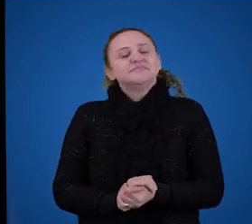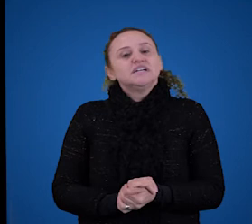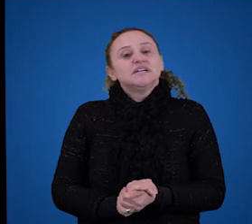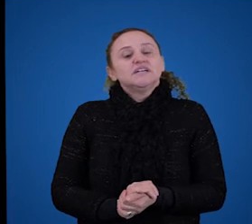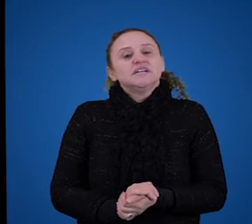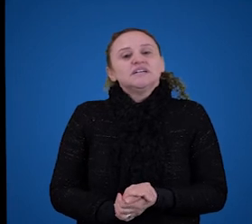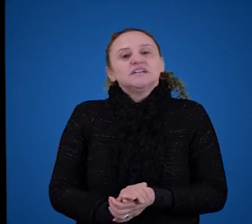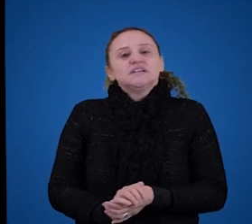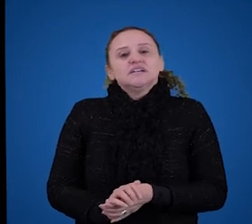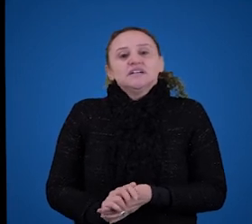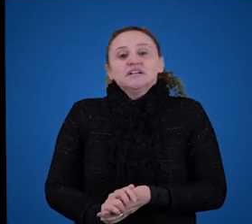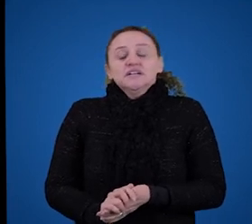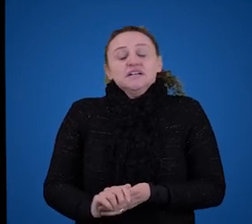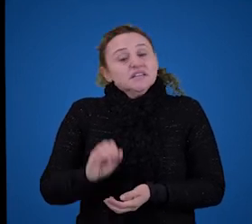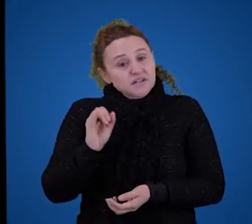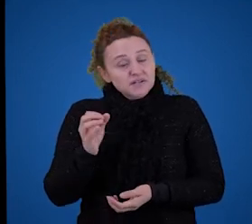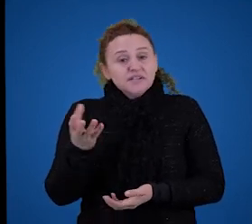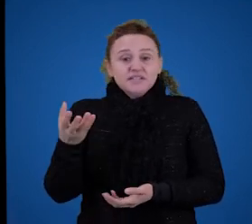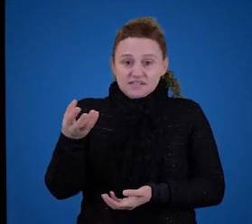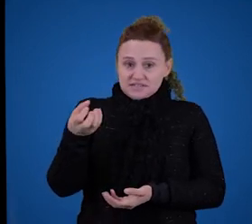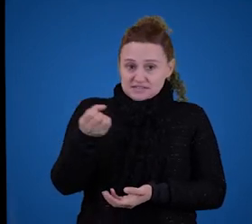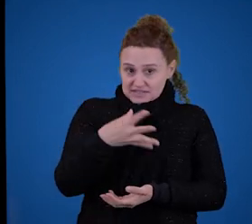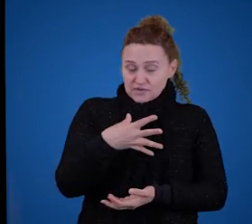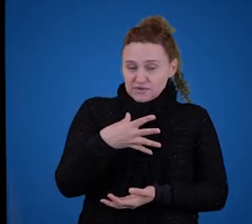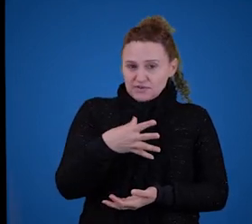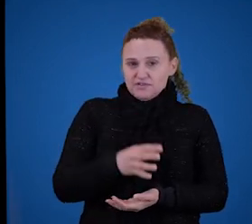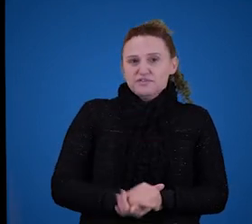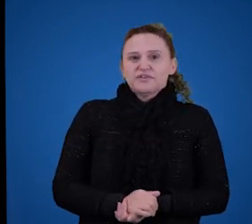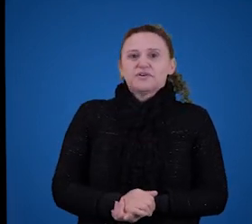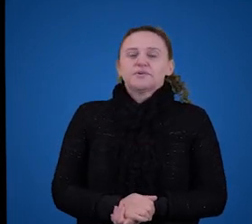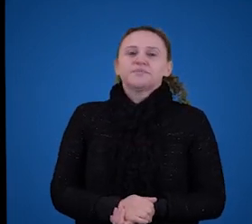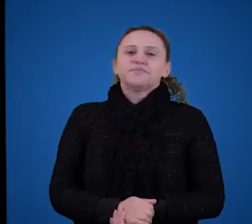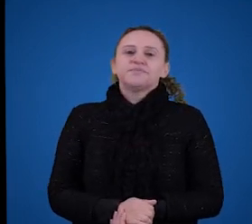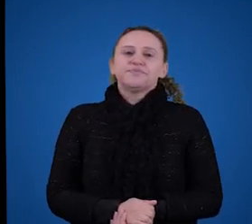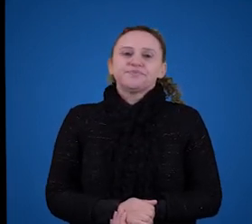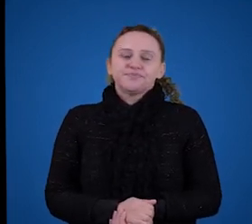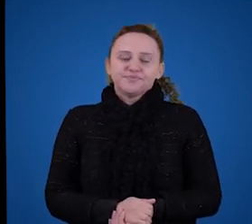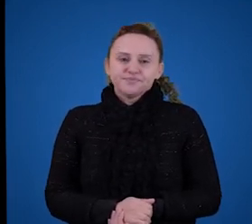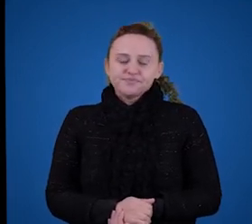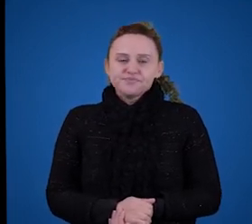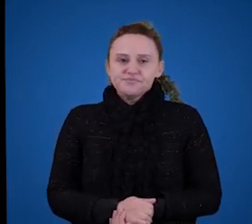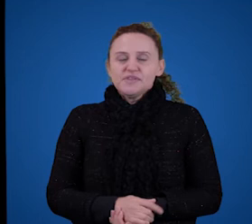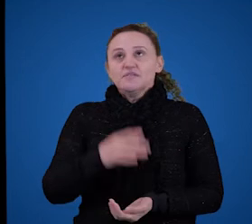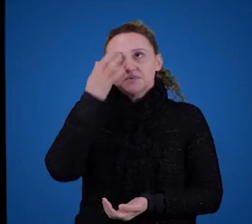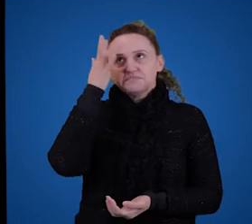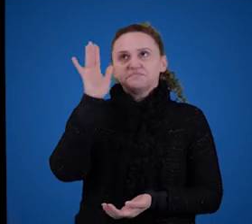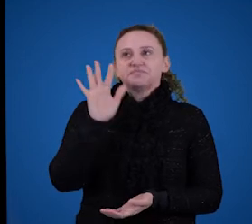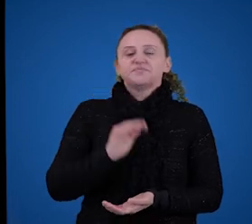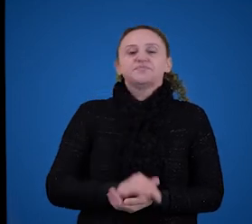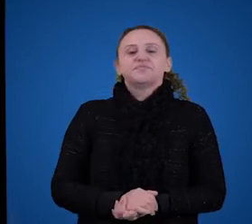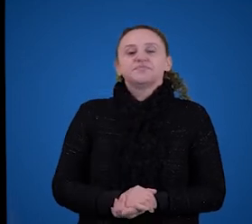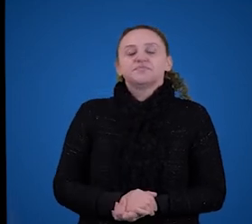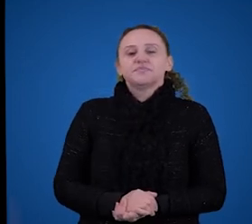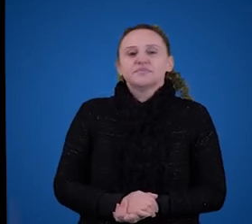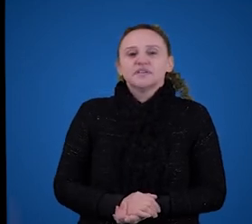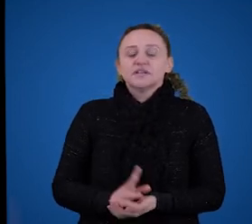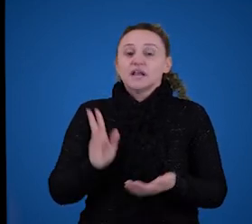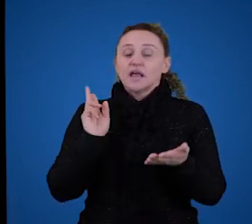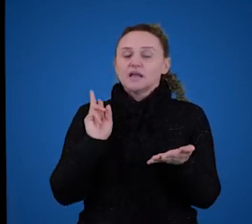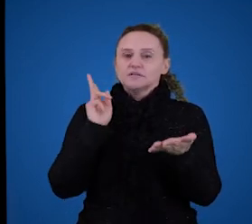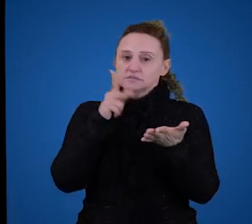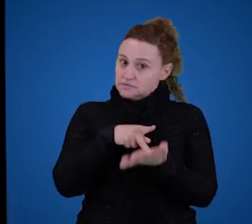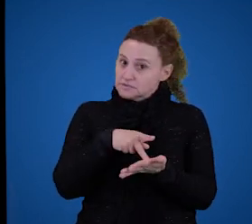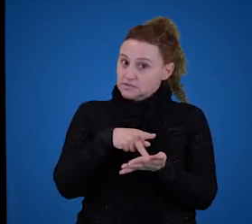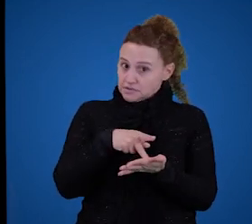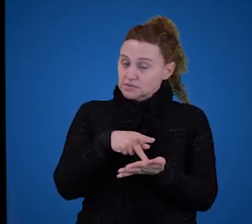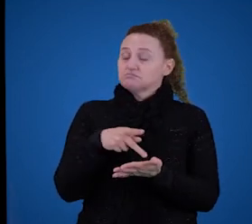Se não for nova para você, em especial, considere que ela seja, né? Suponha que... Adicionalmente, ela é verdadeira, porque,